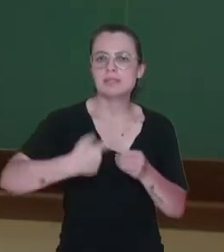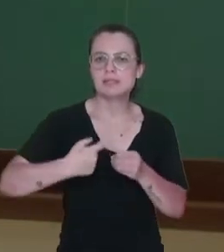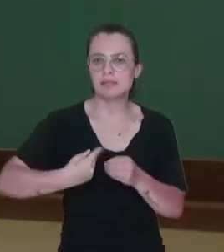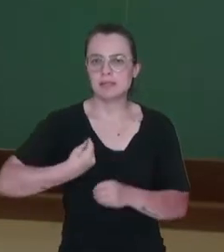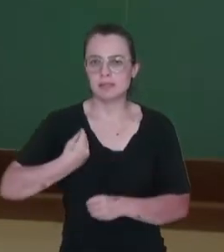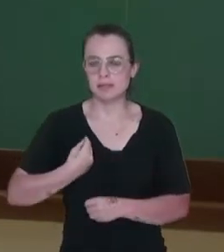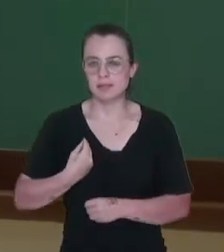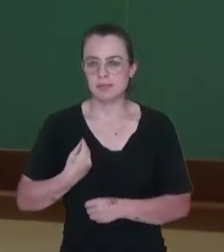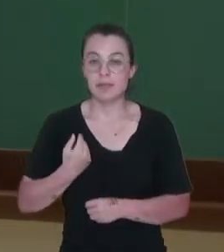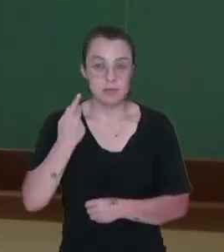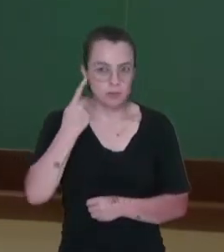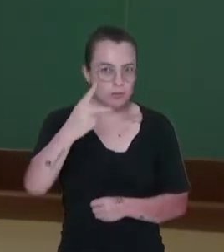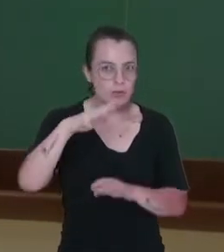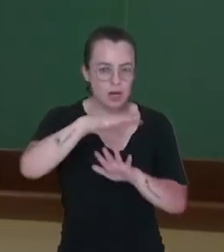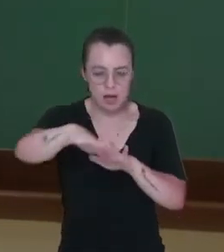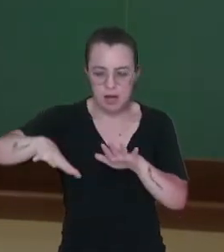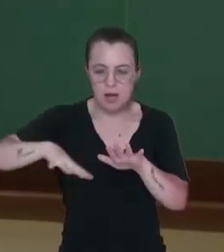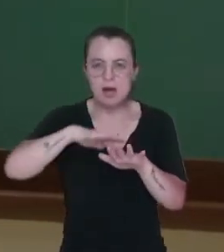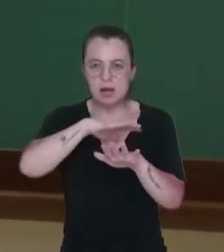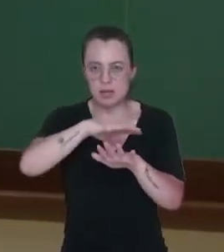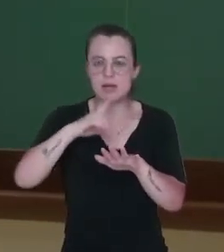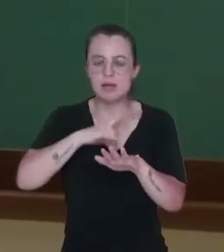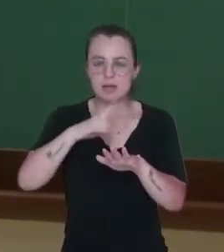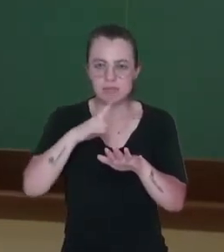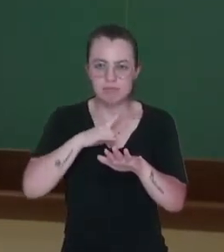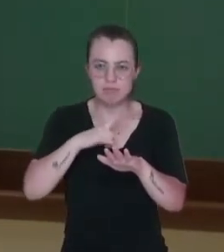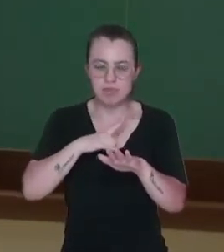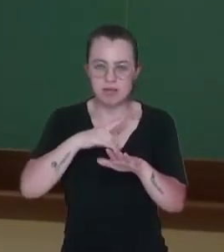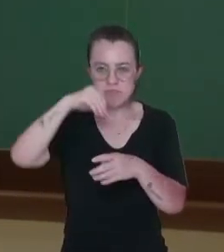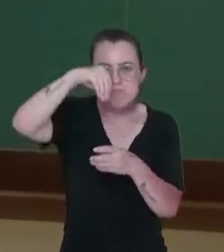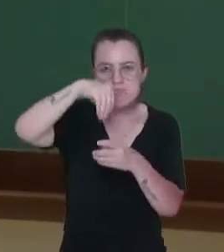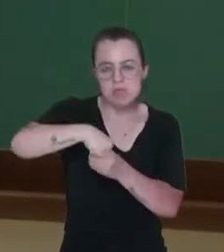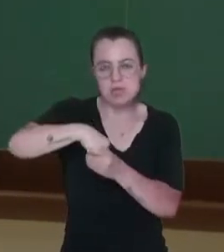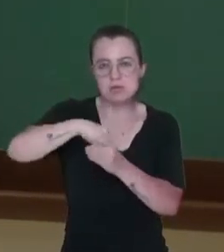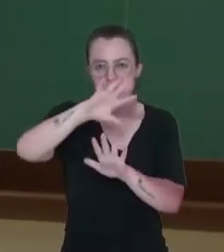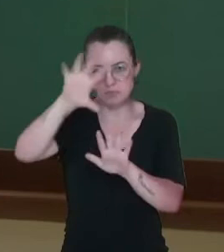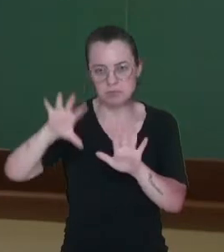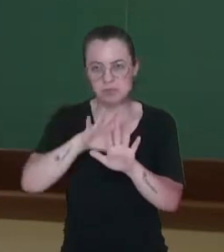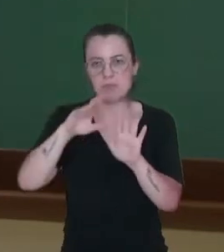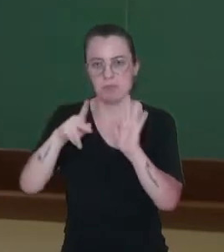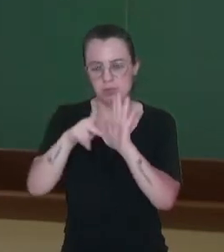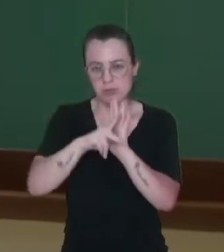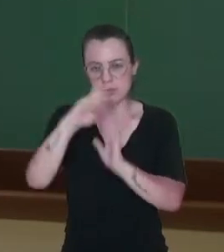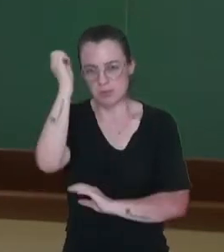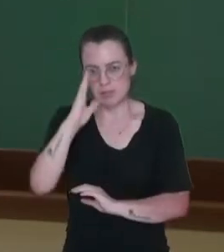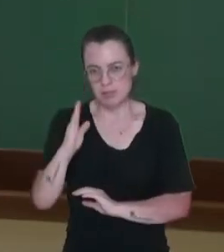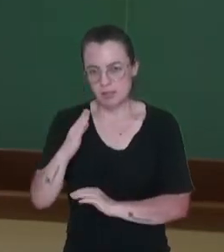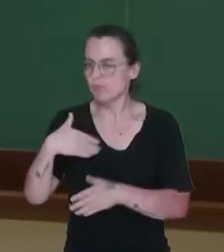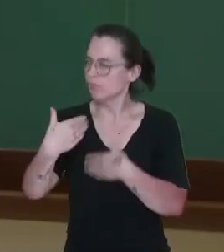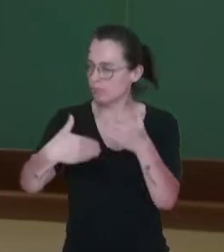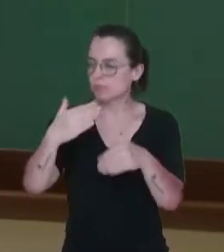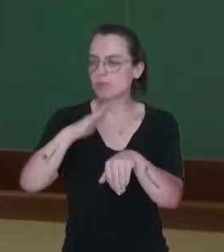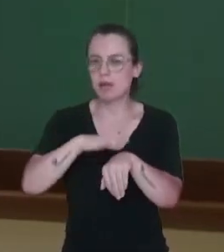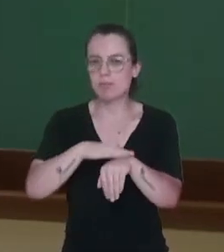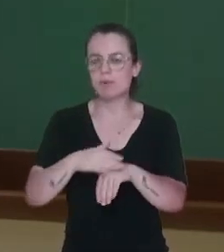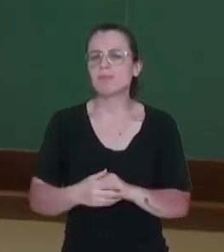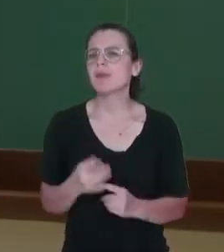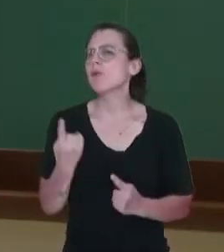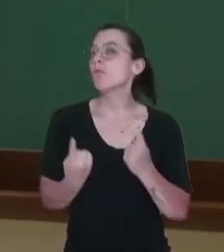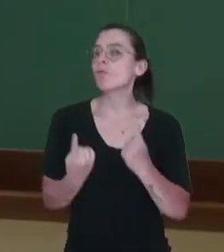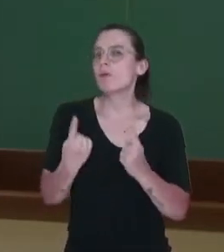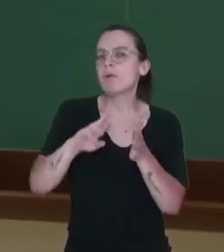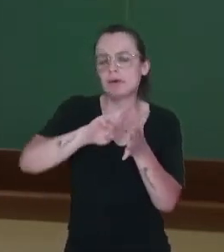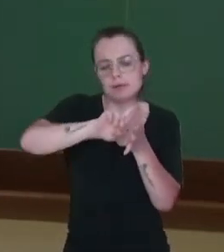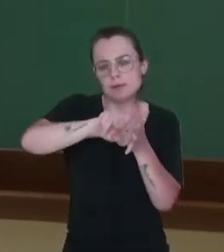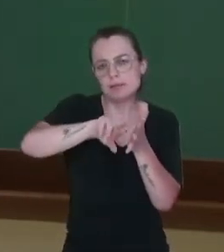Será que a área onde você está pertence a alguma dessas regionalizações do Brasil ao longo do tempo? Que características nós